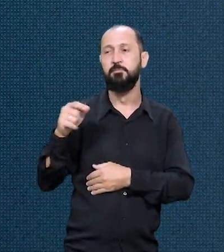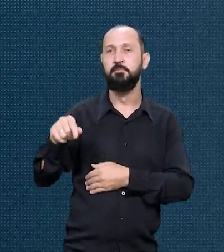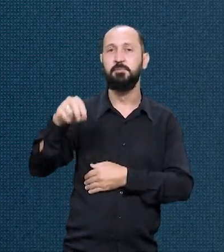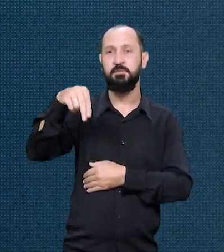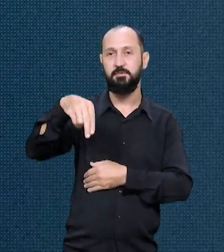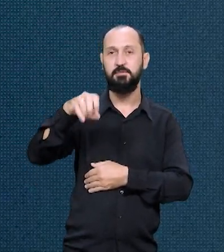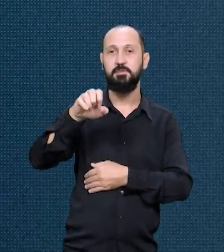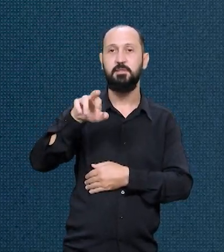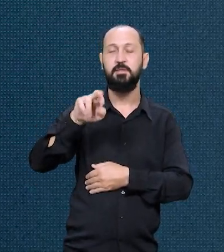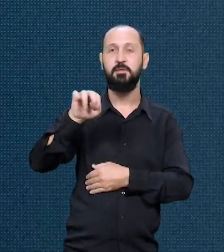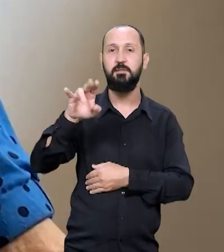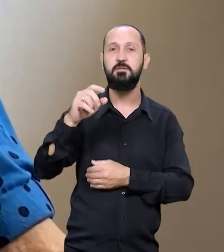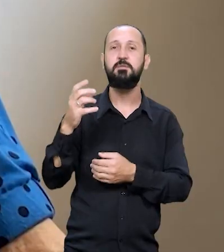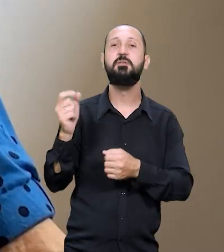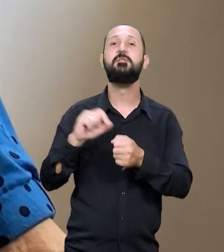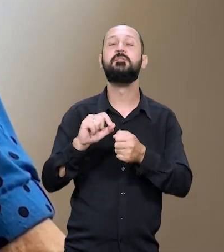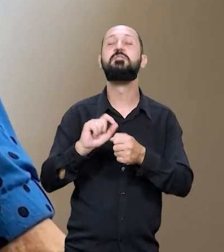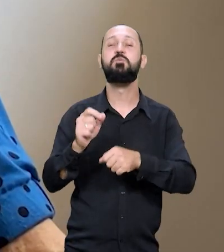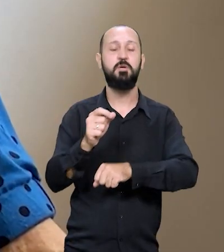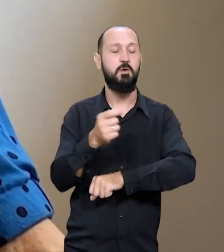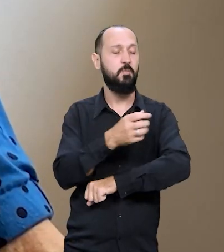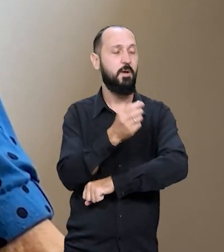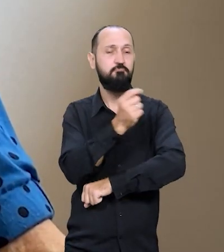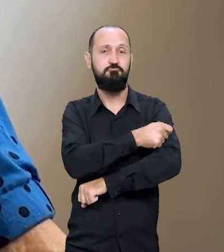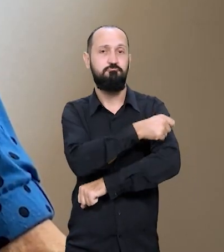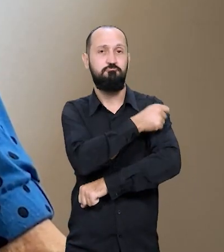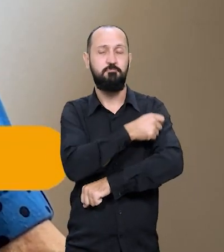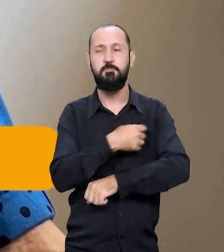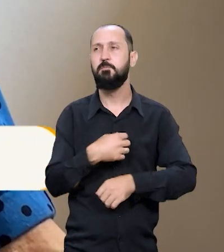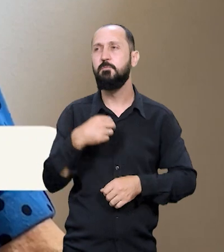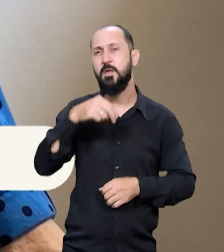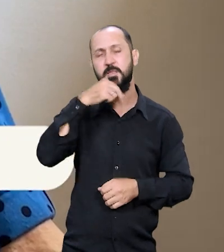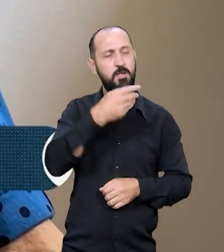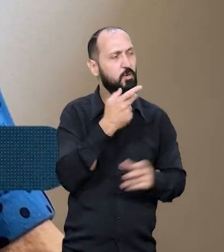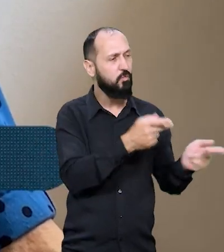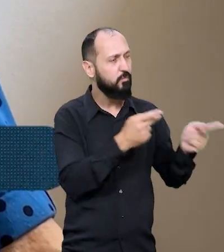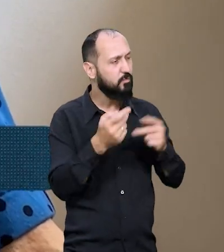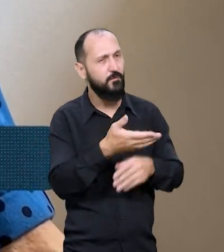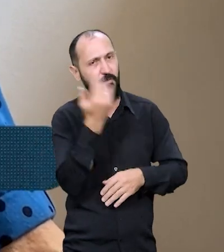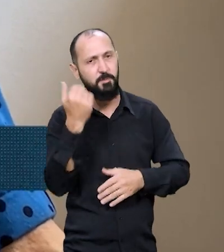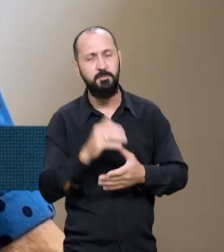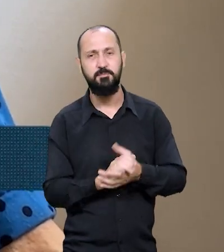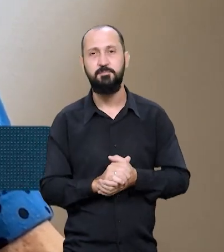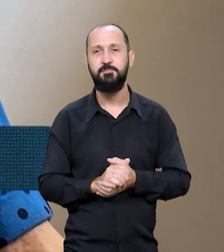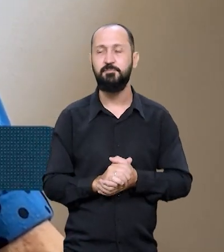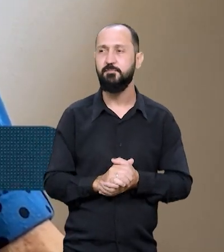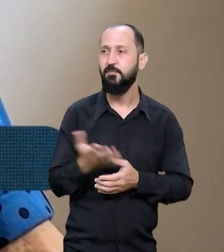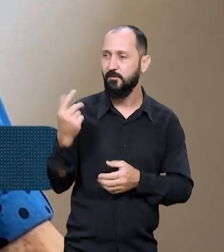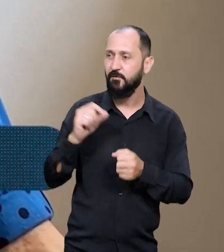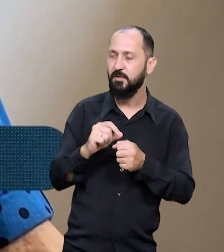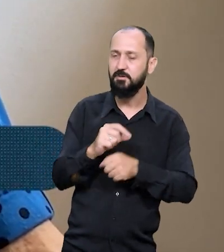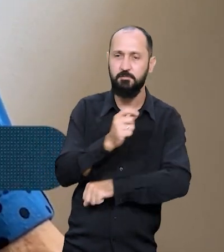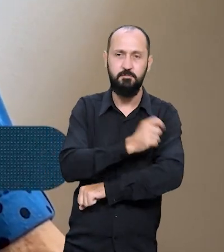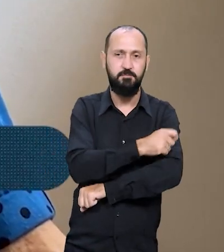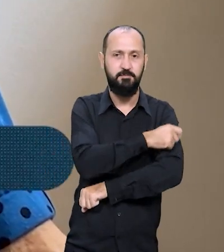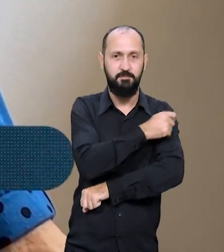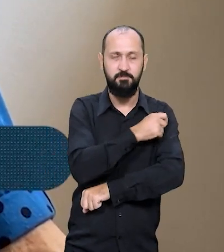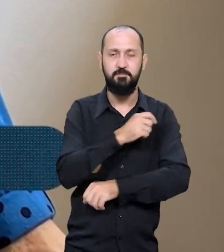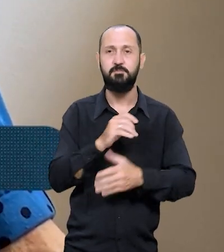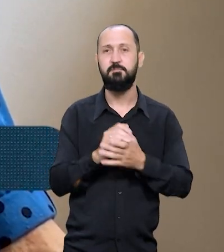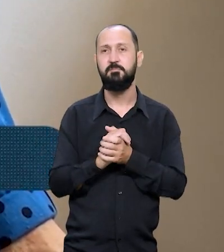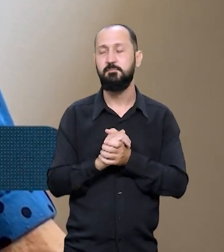resolveu fazer uma tatuagem. Tudo começou quando a minha neta me convidou, ô vó, vamos fazer uma tatuagem?